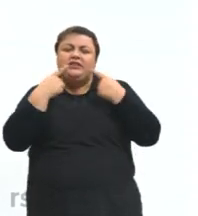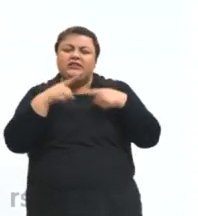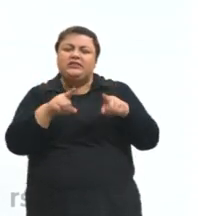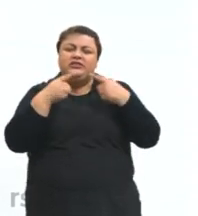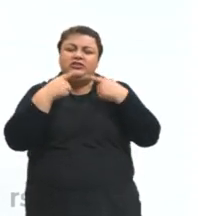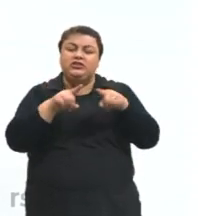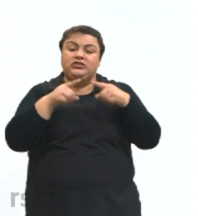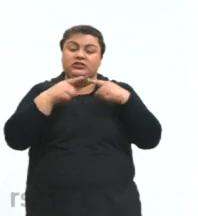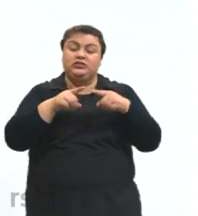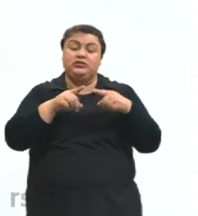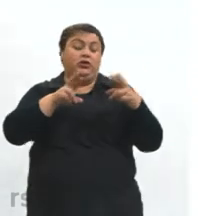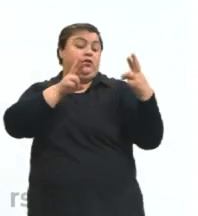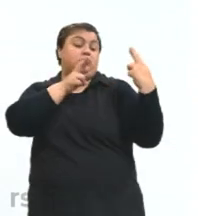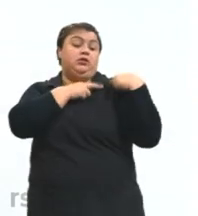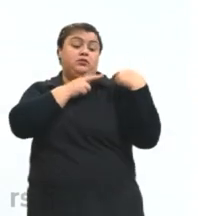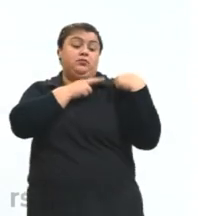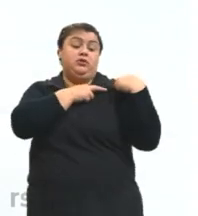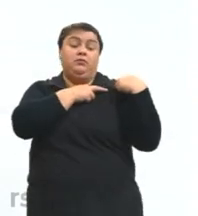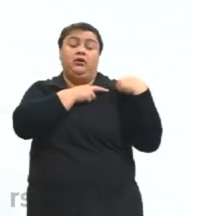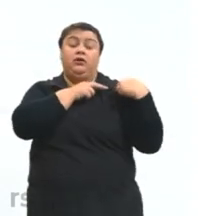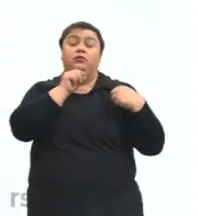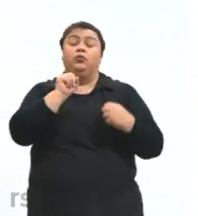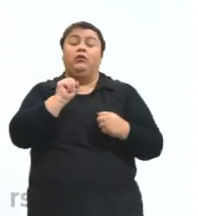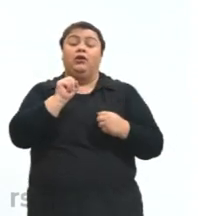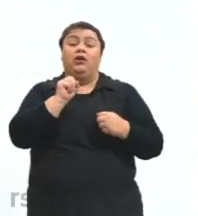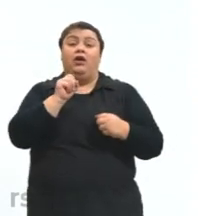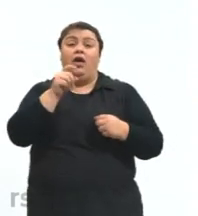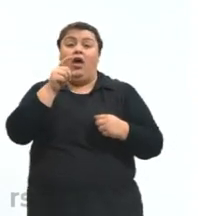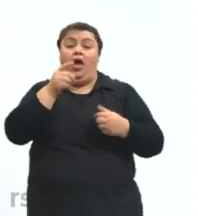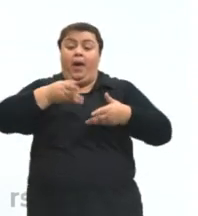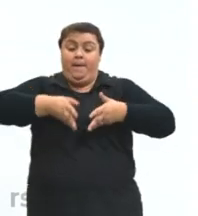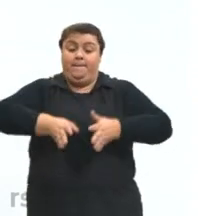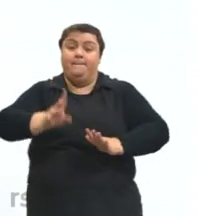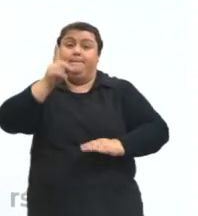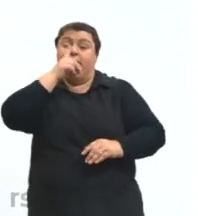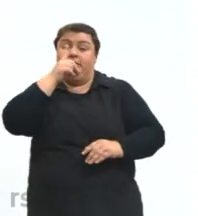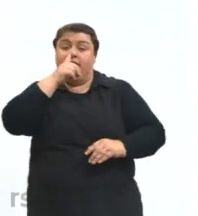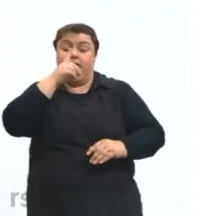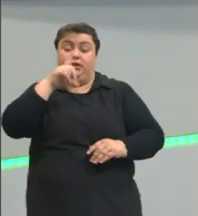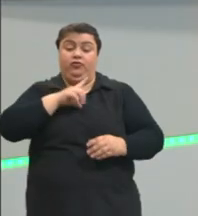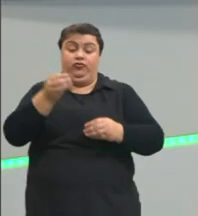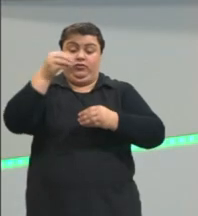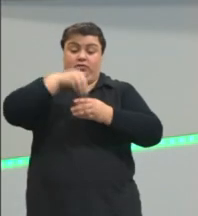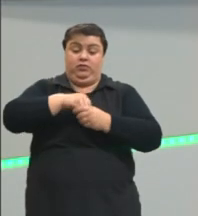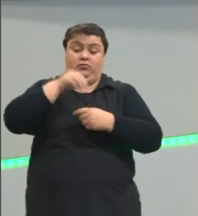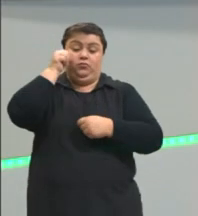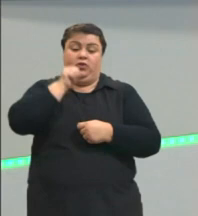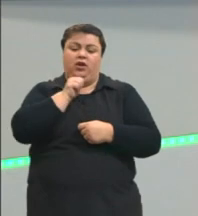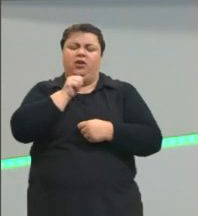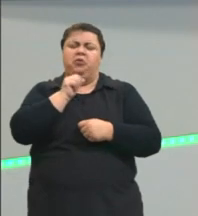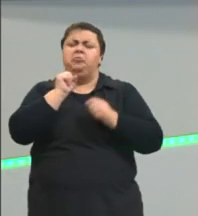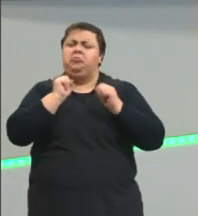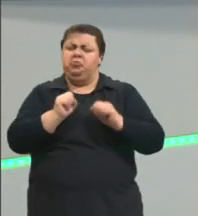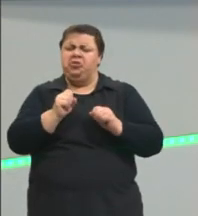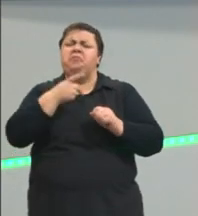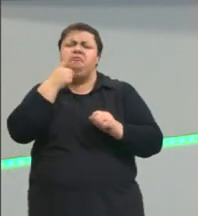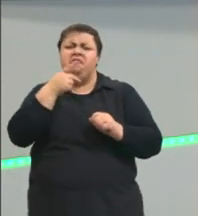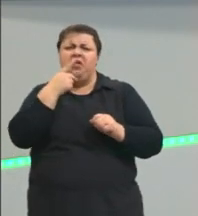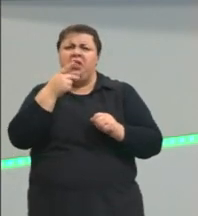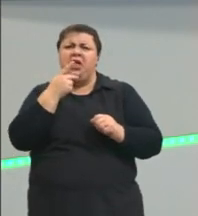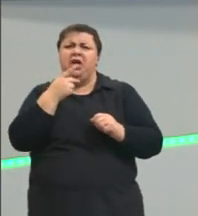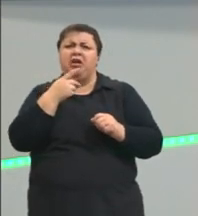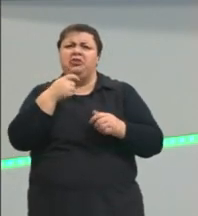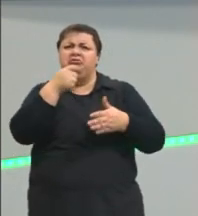que a maternidade traz às mulheres a gente até poderia dizer que reforça a luta por direitos civis